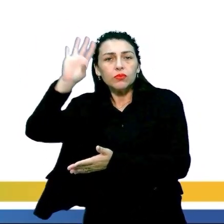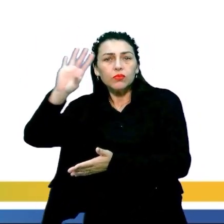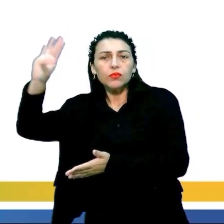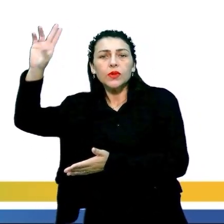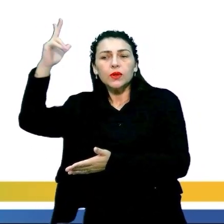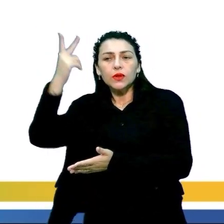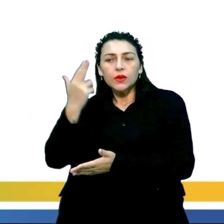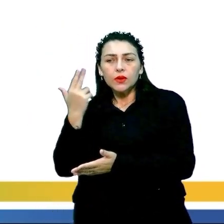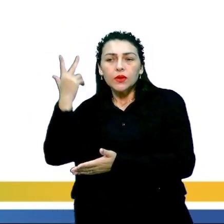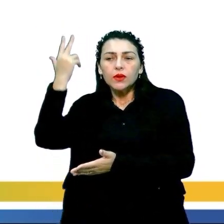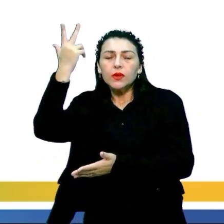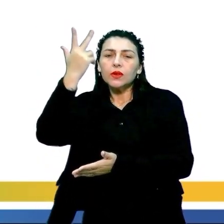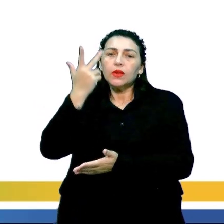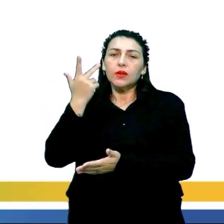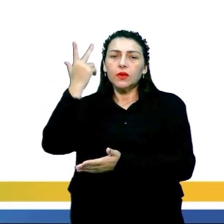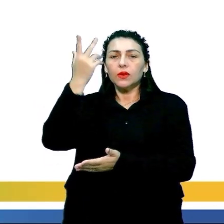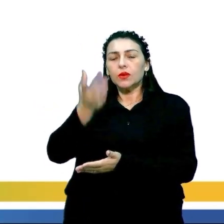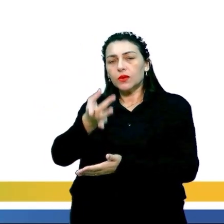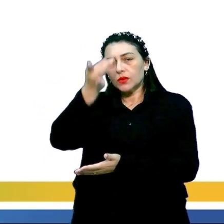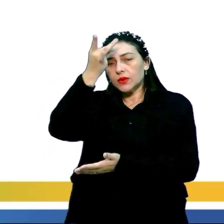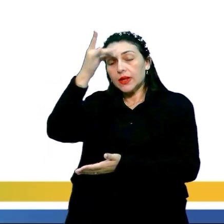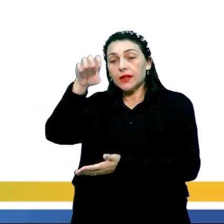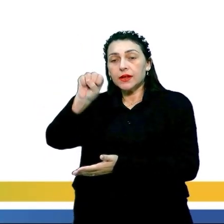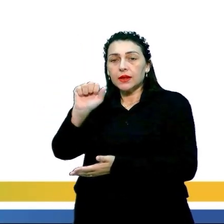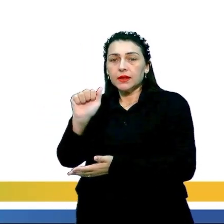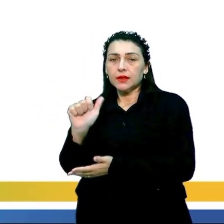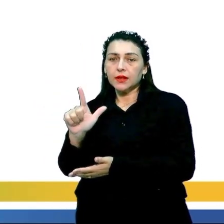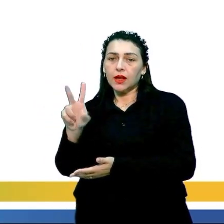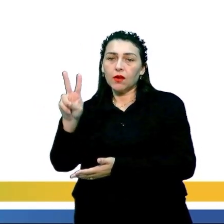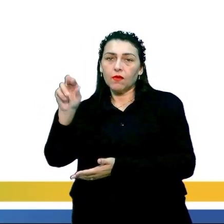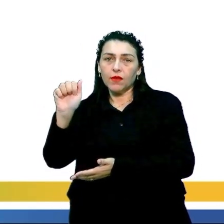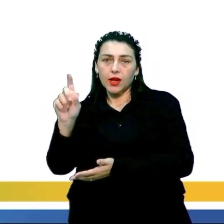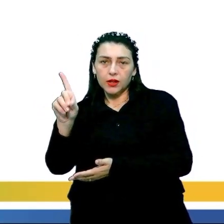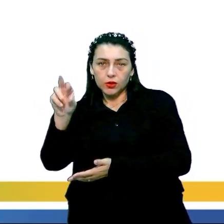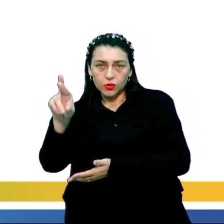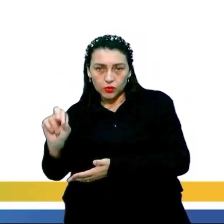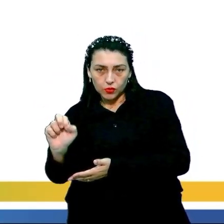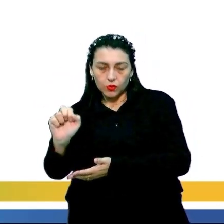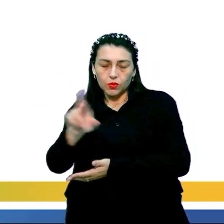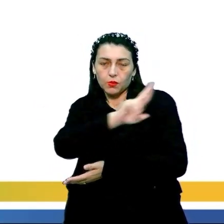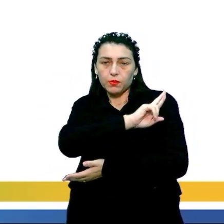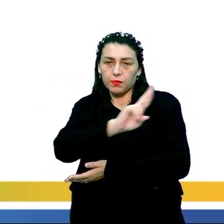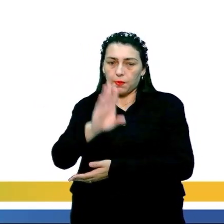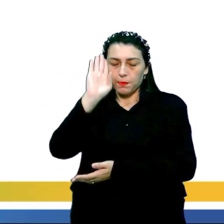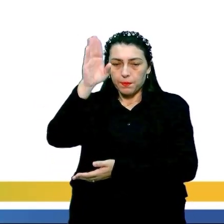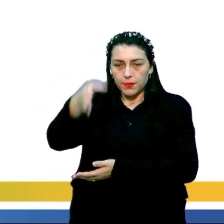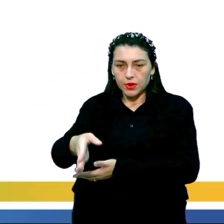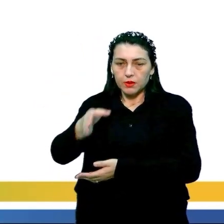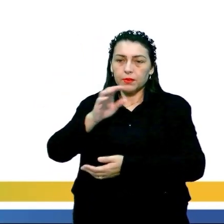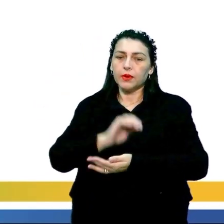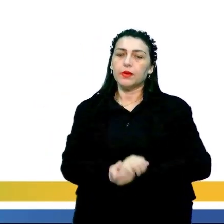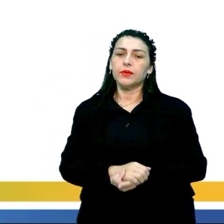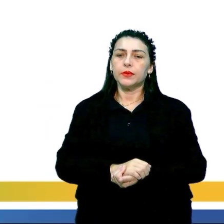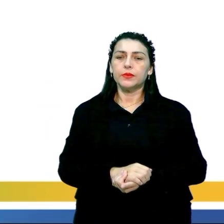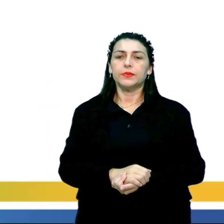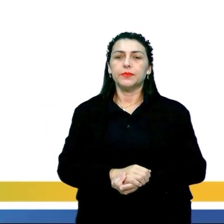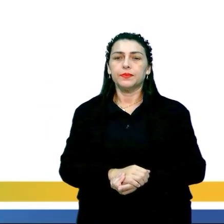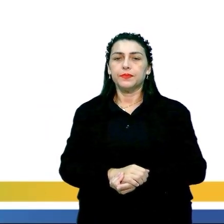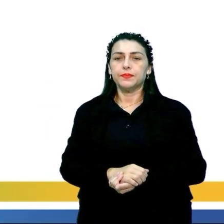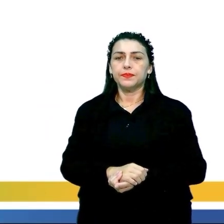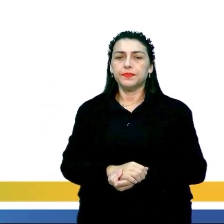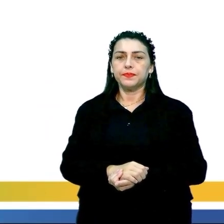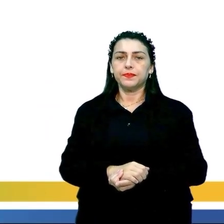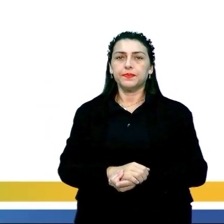fictício. E o principal autor, Salvador Dalí, temos essa obra aí em destaque, A Tentação de Santo Antônio,